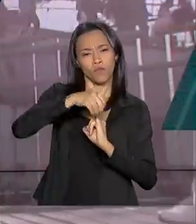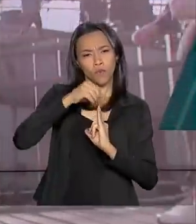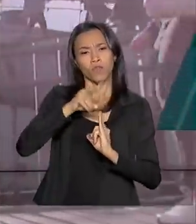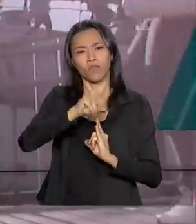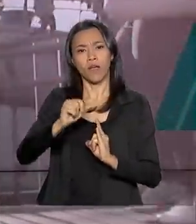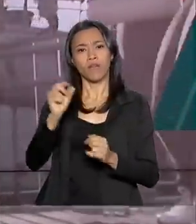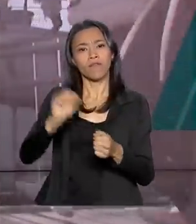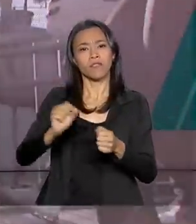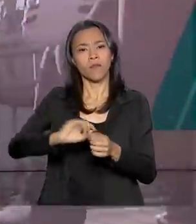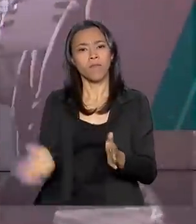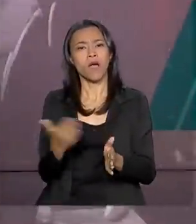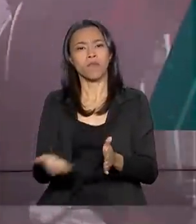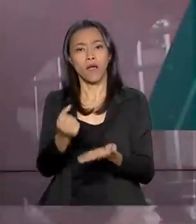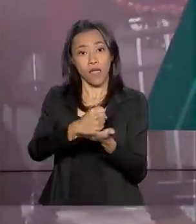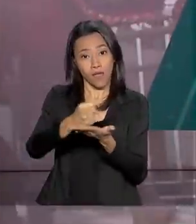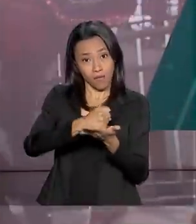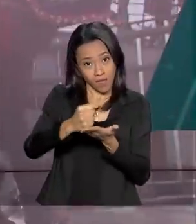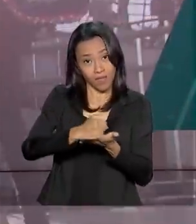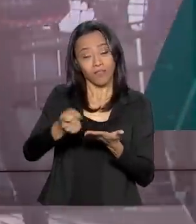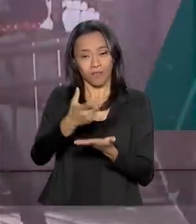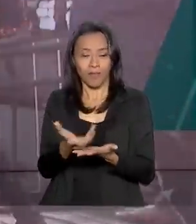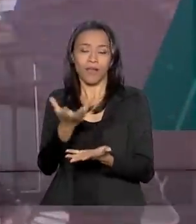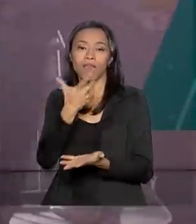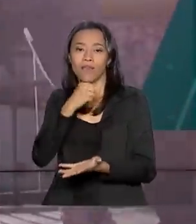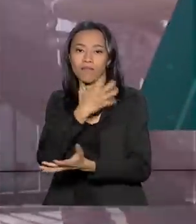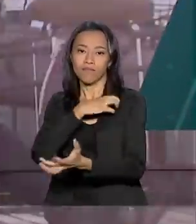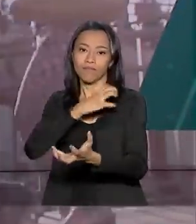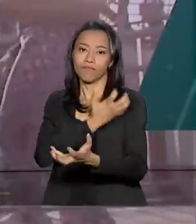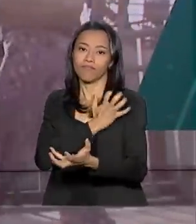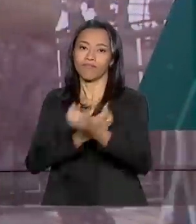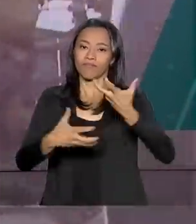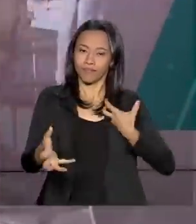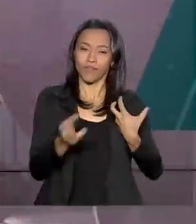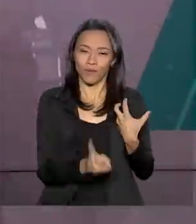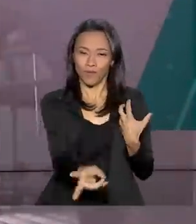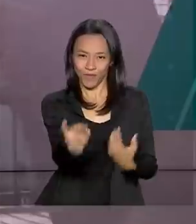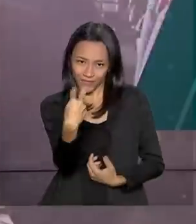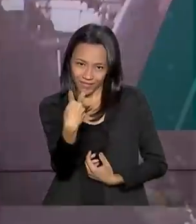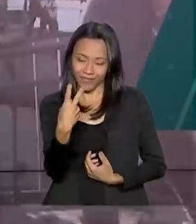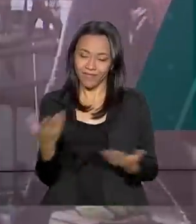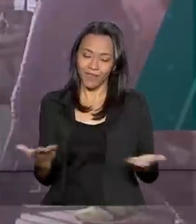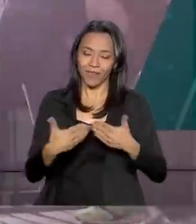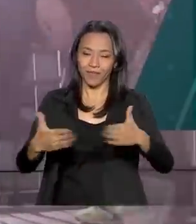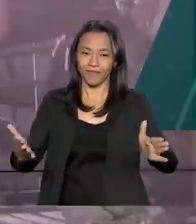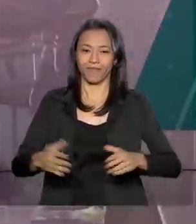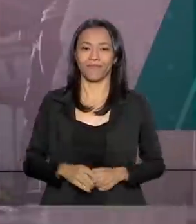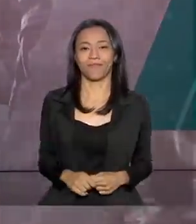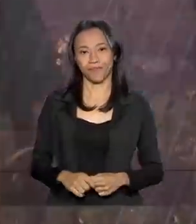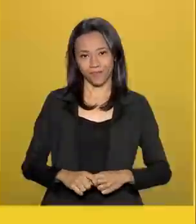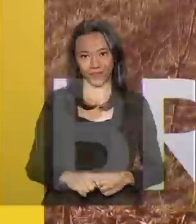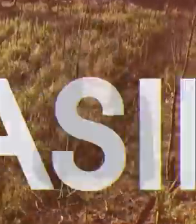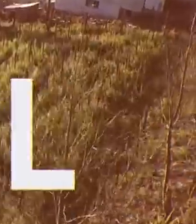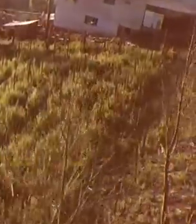emergencial medicamentos para transplantados. Fique com a gente, o Brasil em Dia já está no ar.